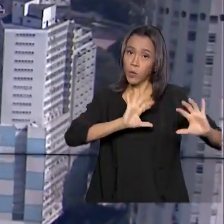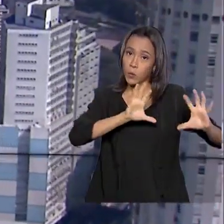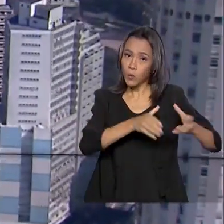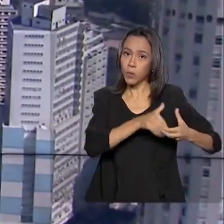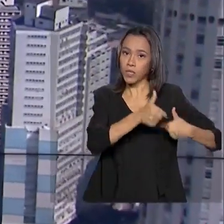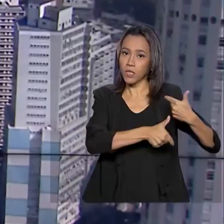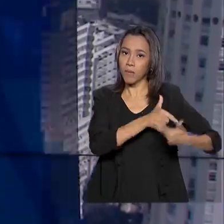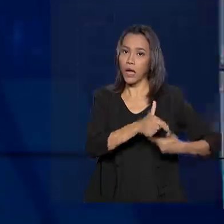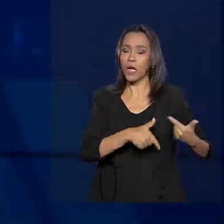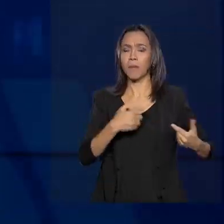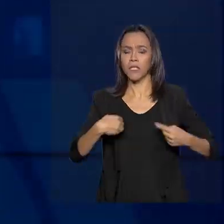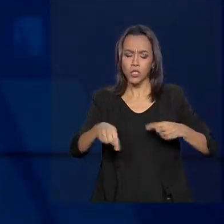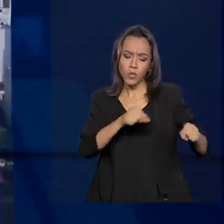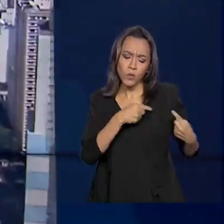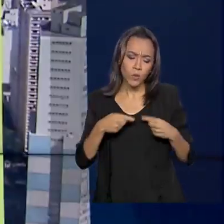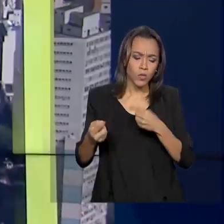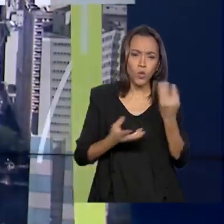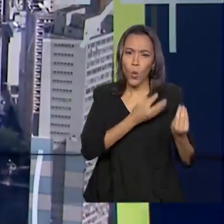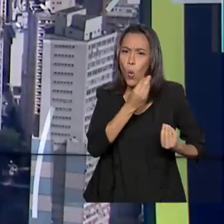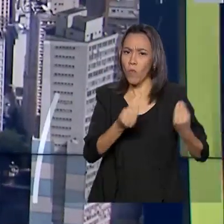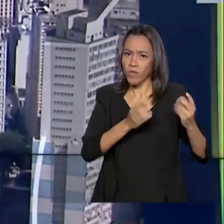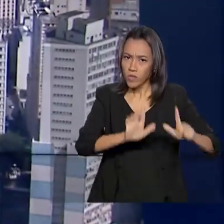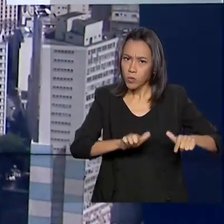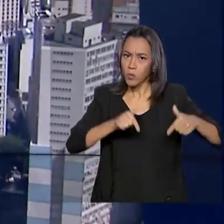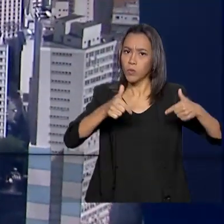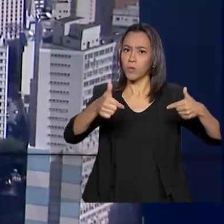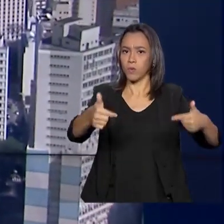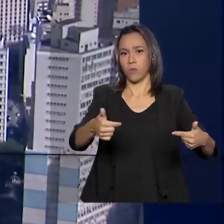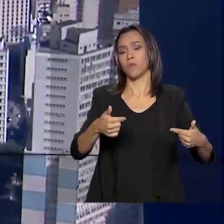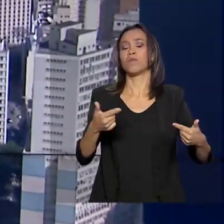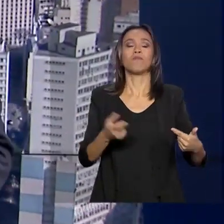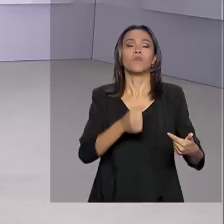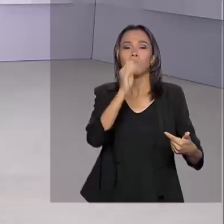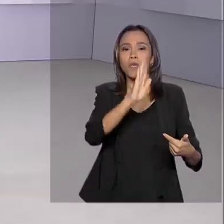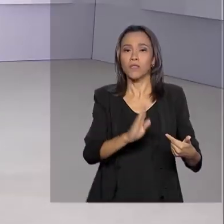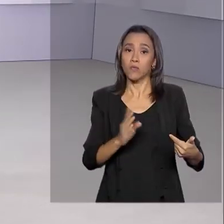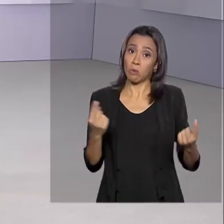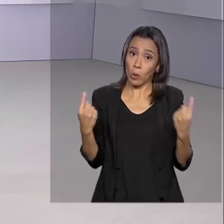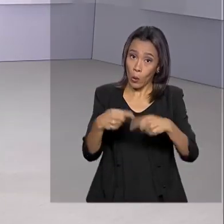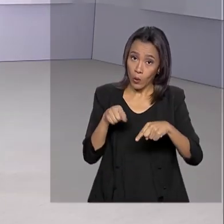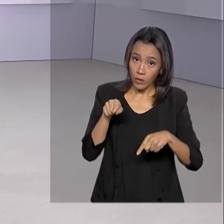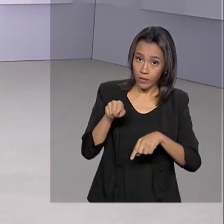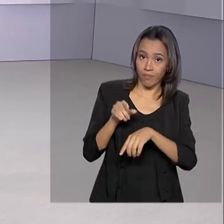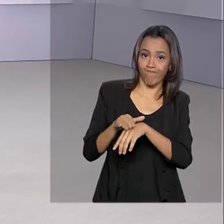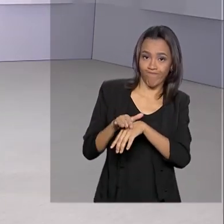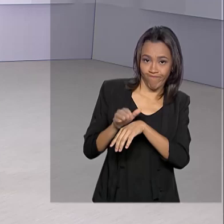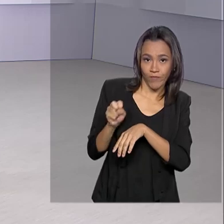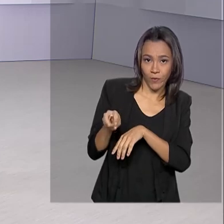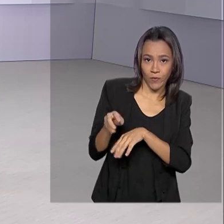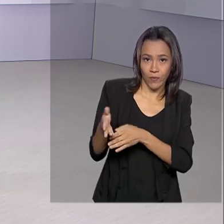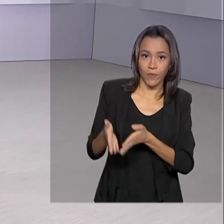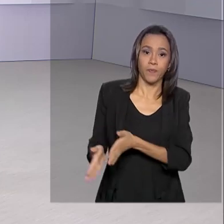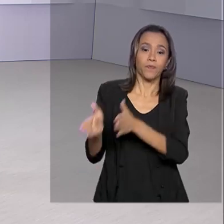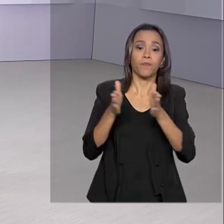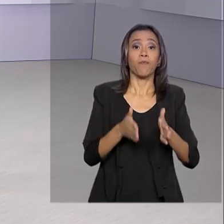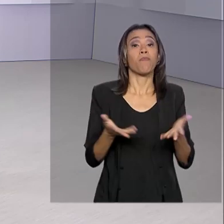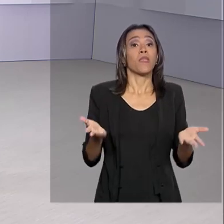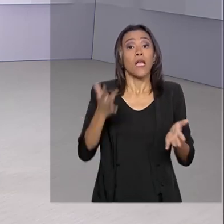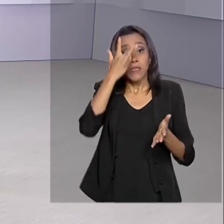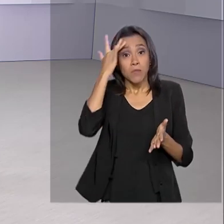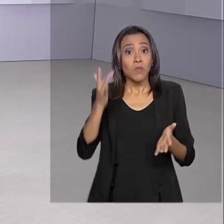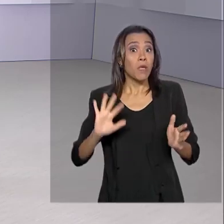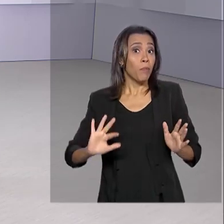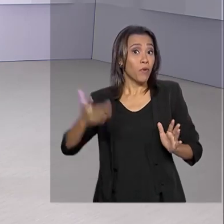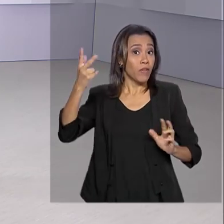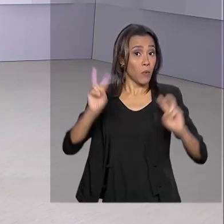Brasília para discutir a atuação do Brasil neste novo cenário. Muita gente aproveita o feriado de Carnaval para ficar